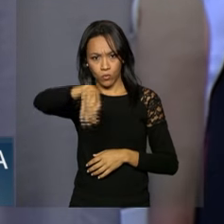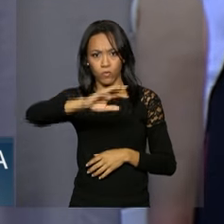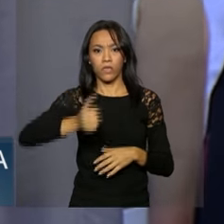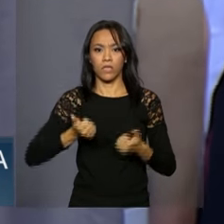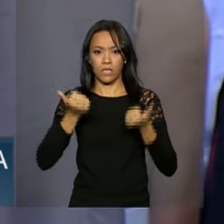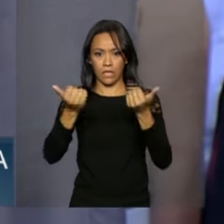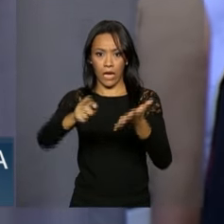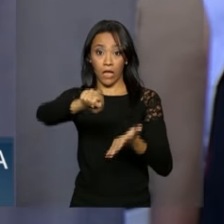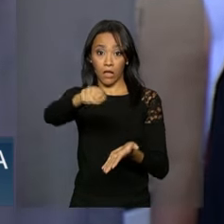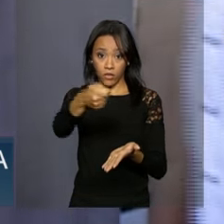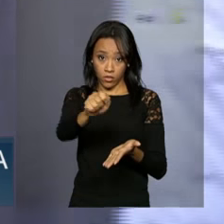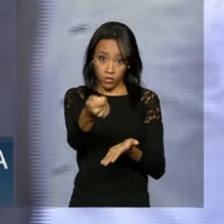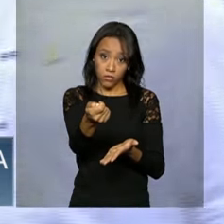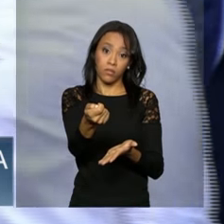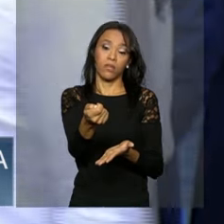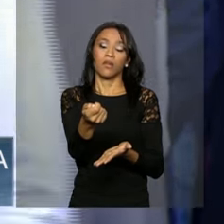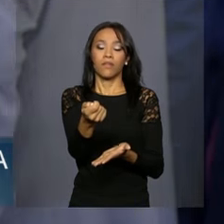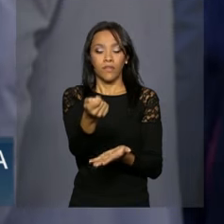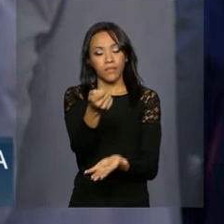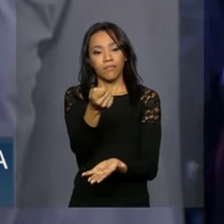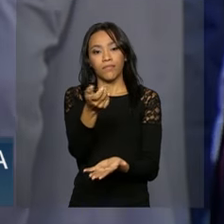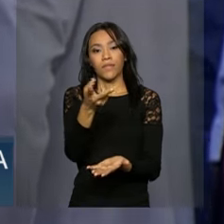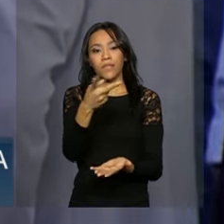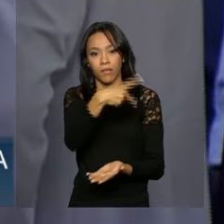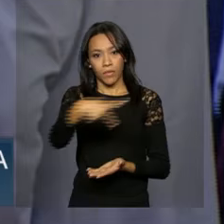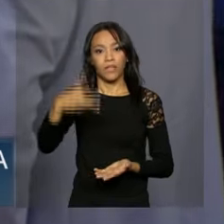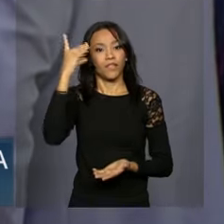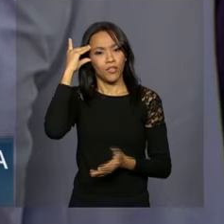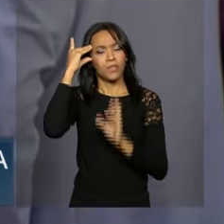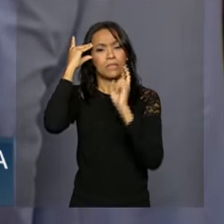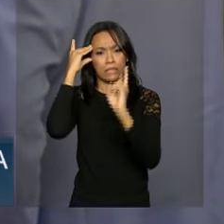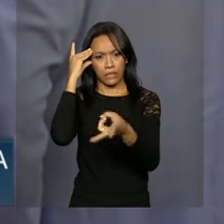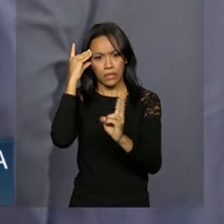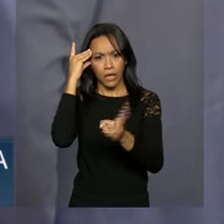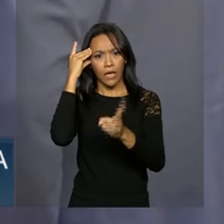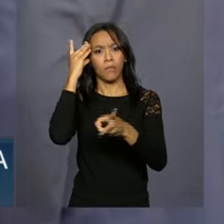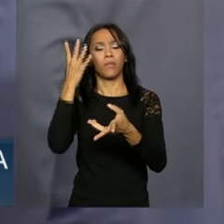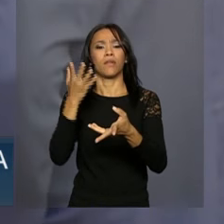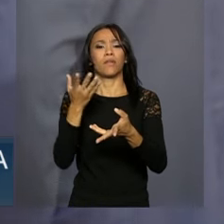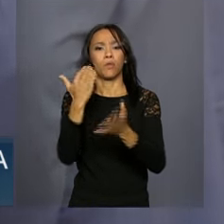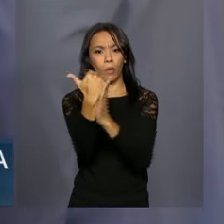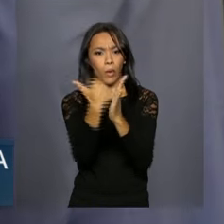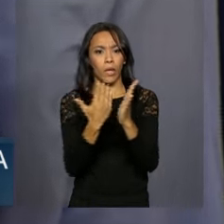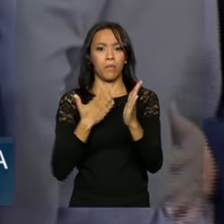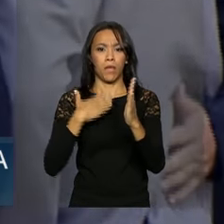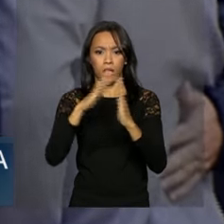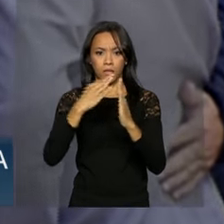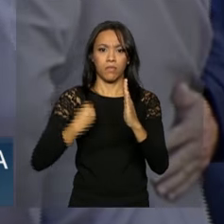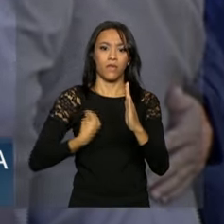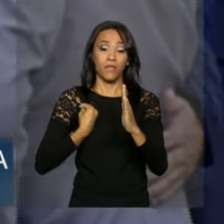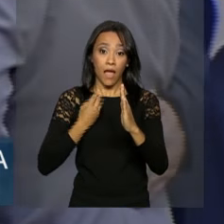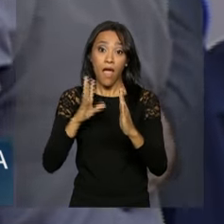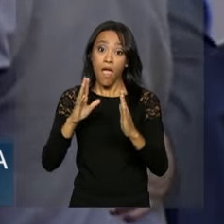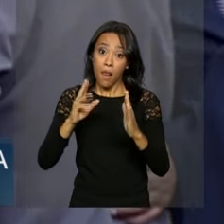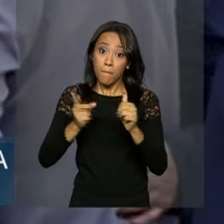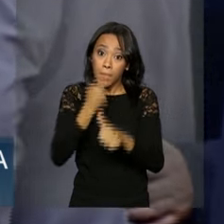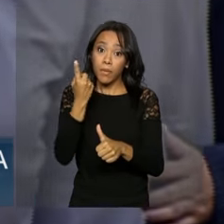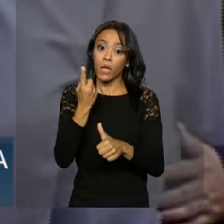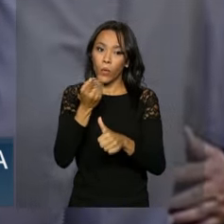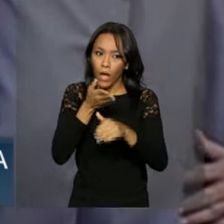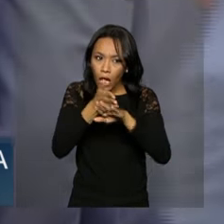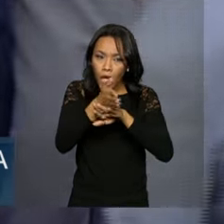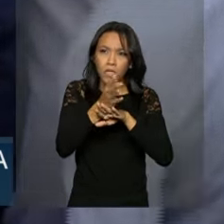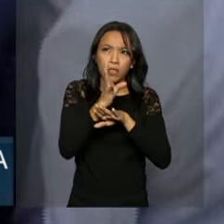presidenta Dilma Rousseff, como sempre faz, em todas as entregas do programa Minha Casa Minha Vida, ela visita os apartamentos,